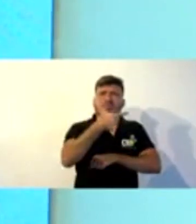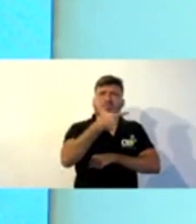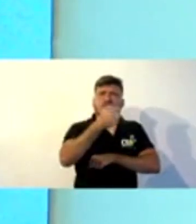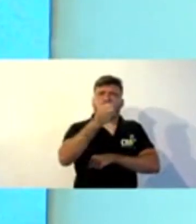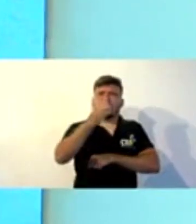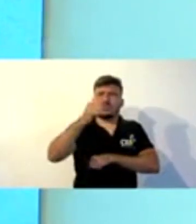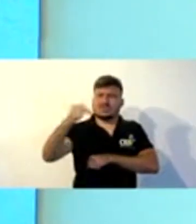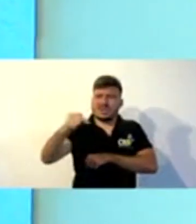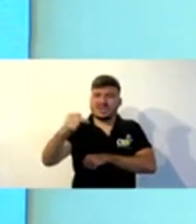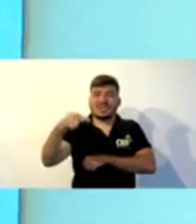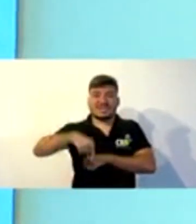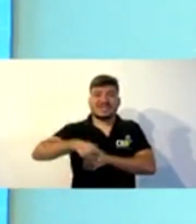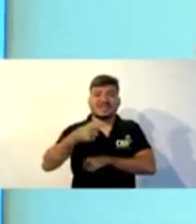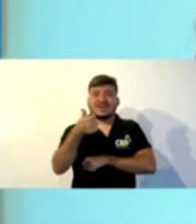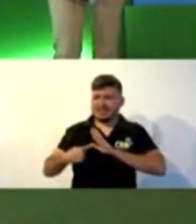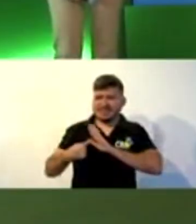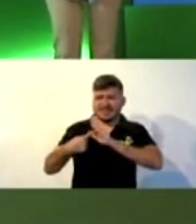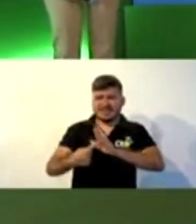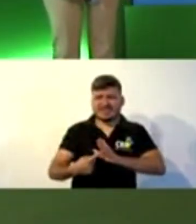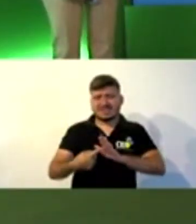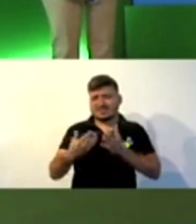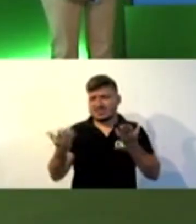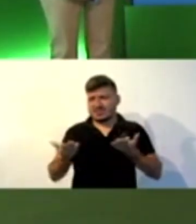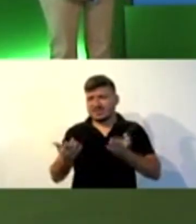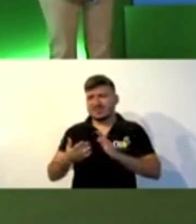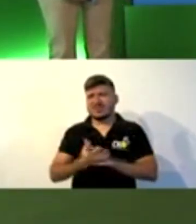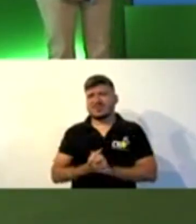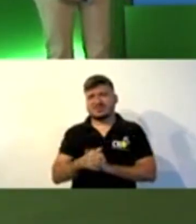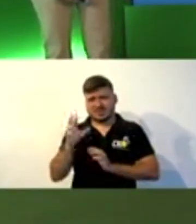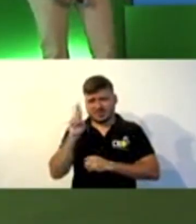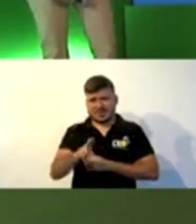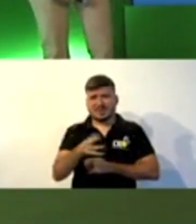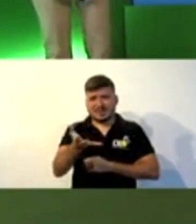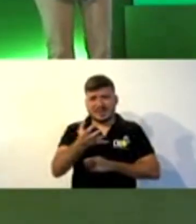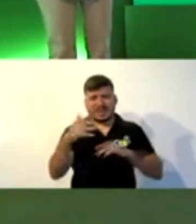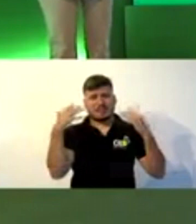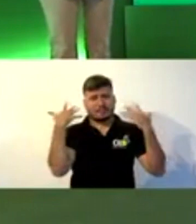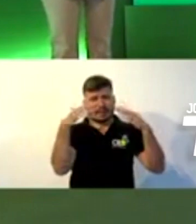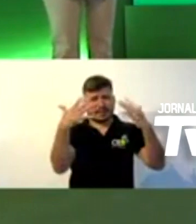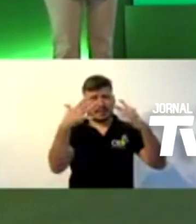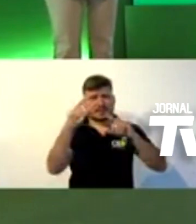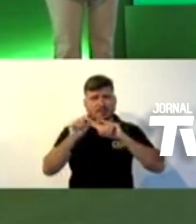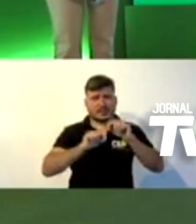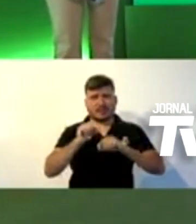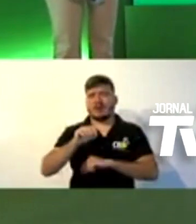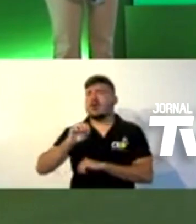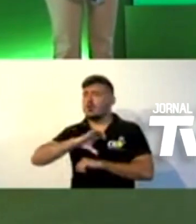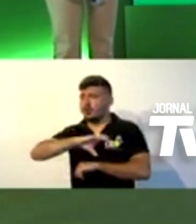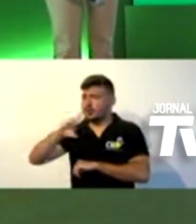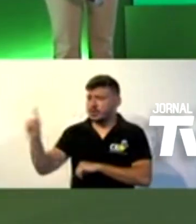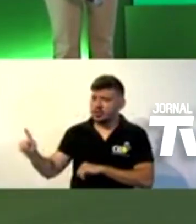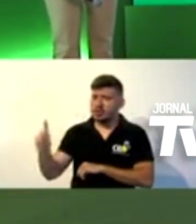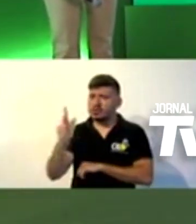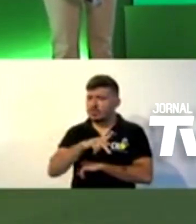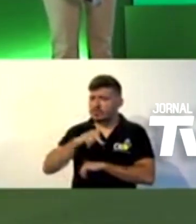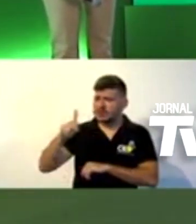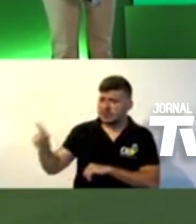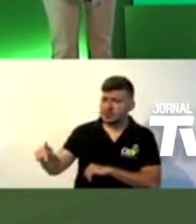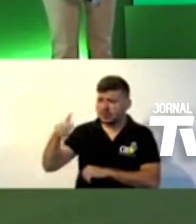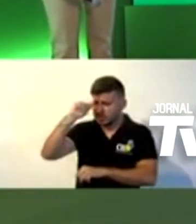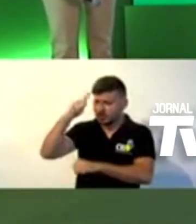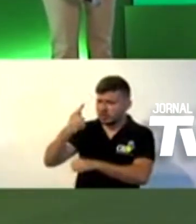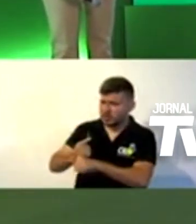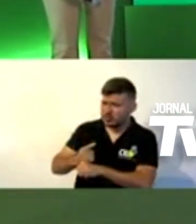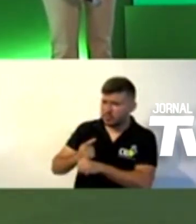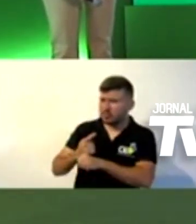contínua ao longo do tempo. Eu queria parabenizar coordenadores, professores, gestores